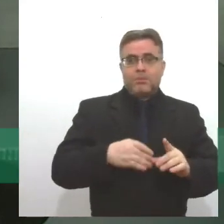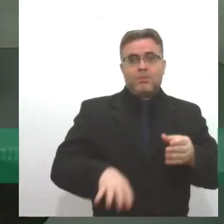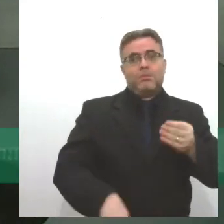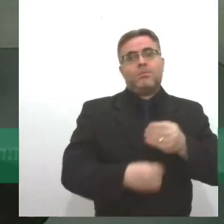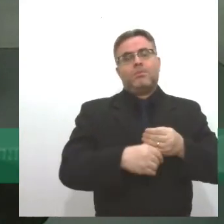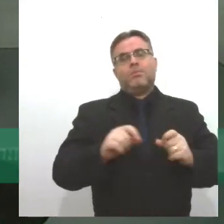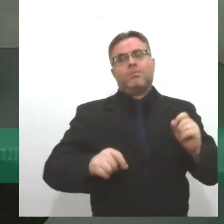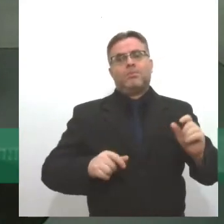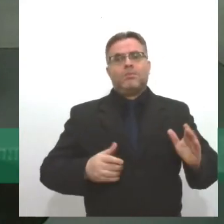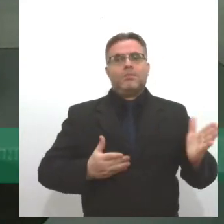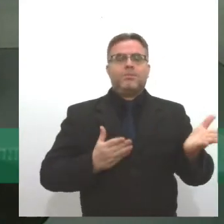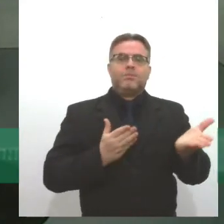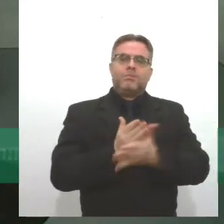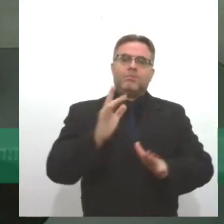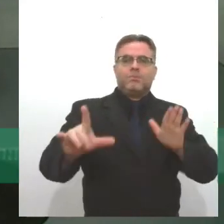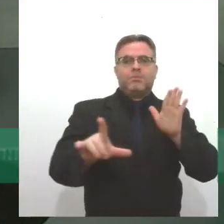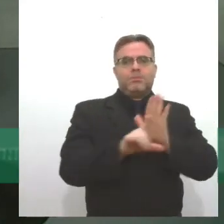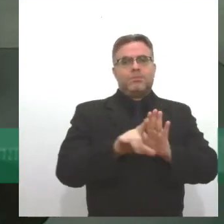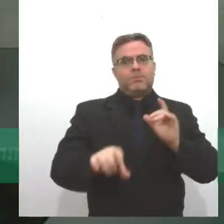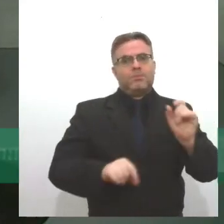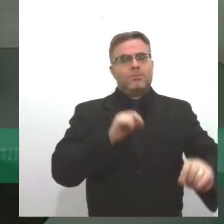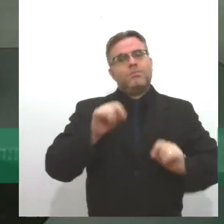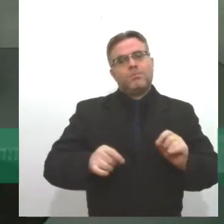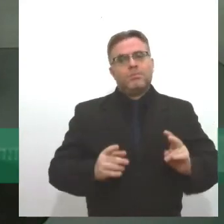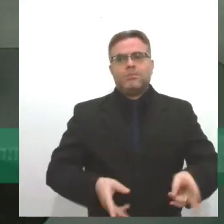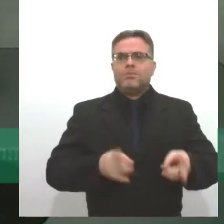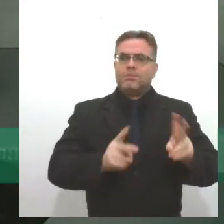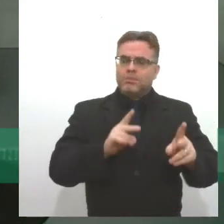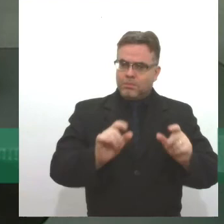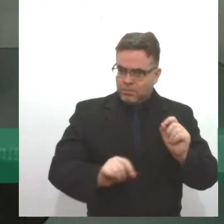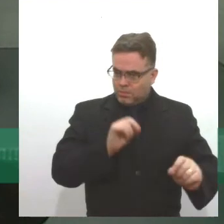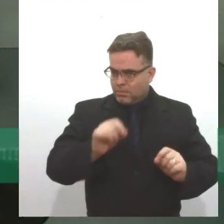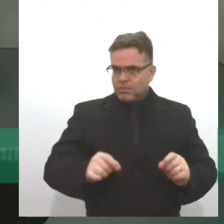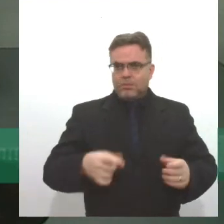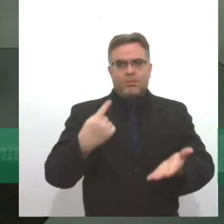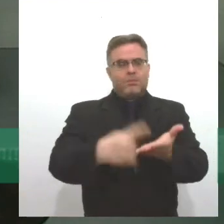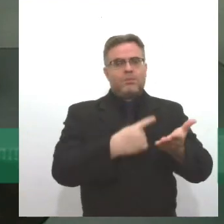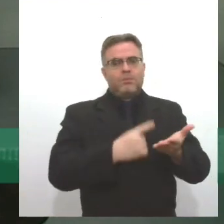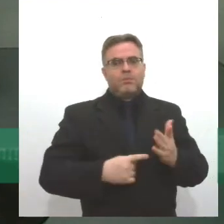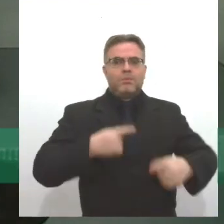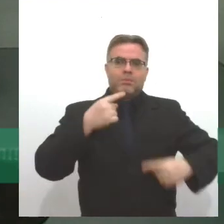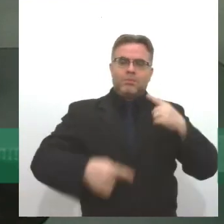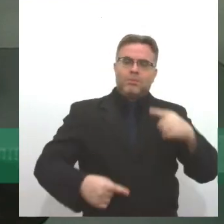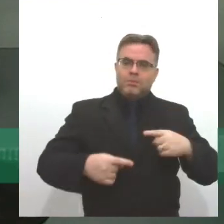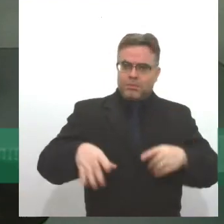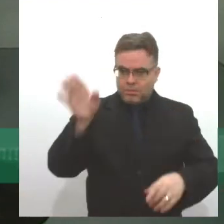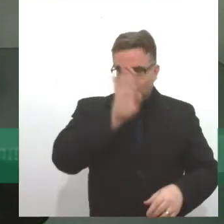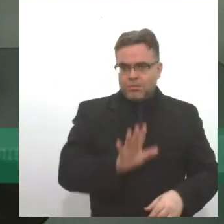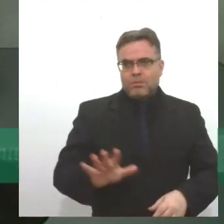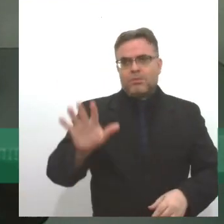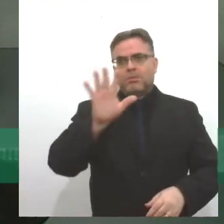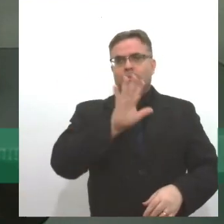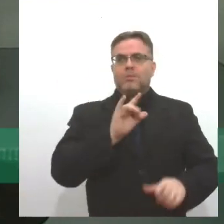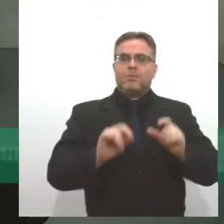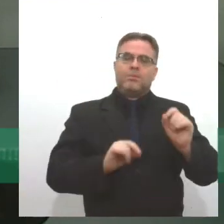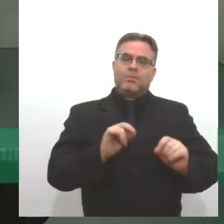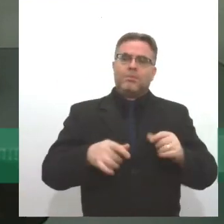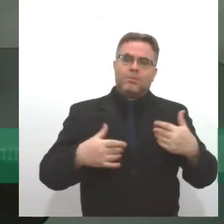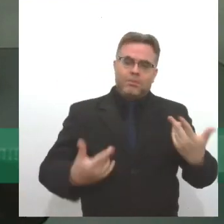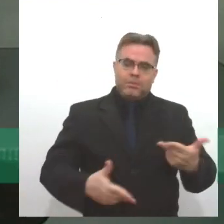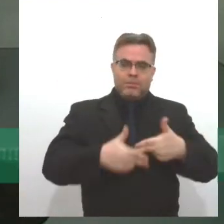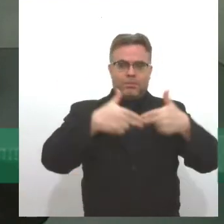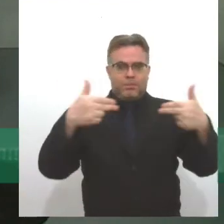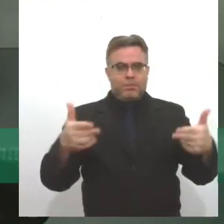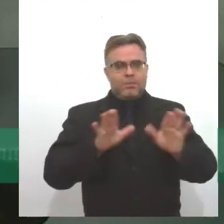da aprovação de uma lei nacional, com peso de estatuto, que estabelece políticas nacionais para estas etnias, como nós vimos,